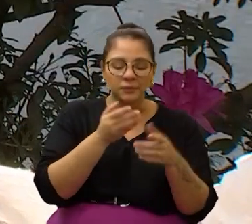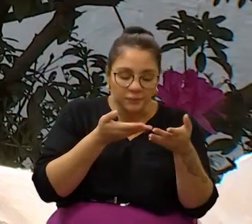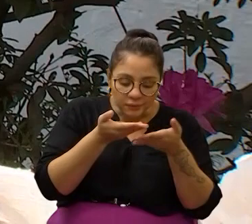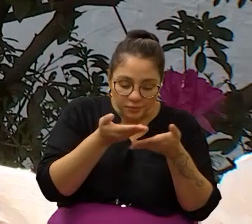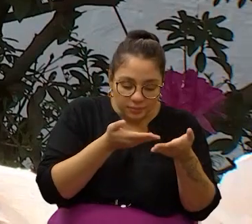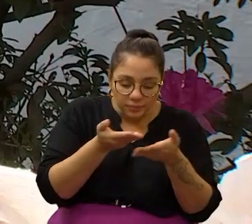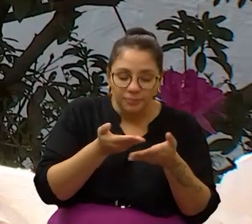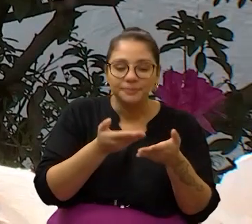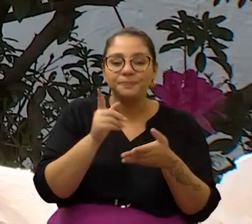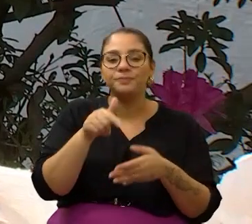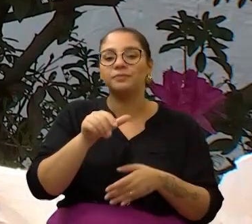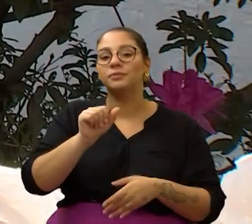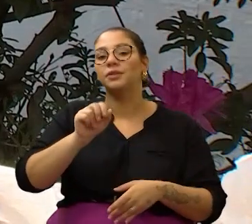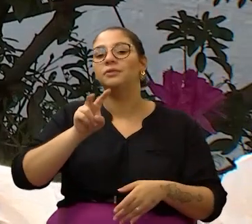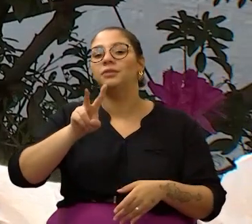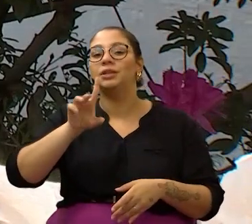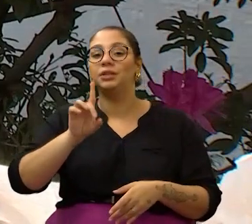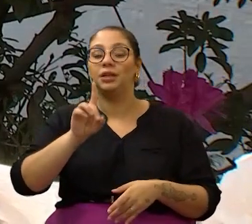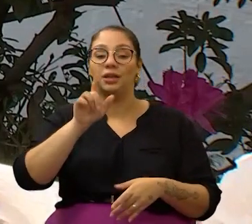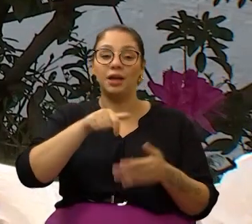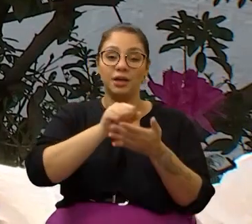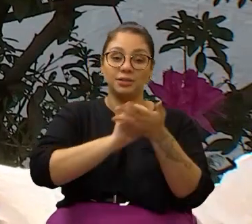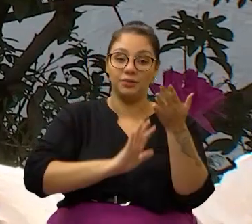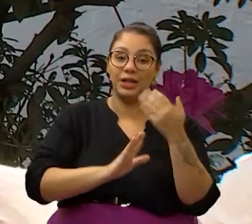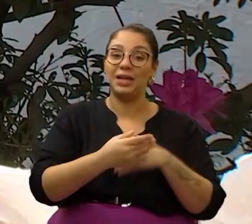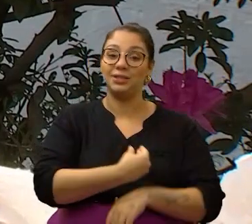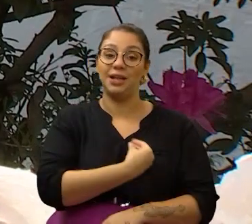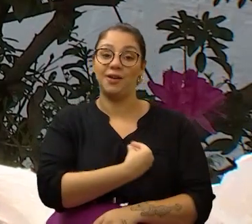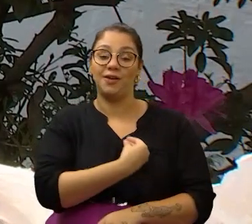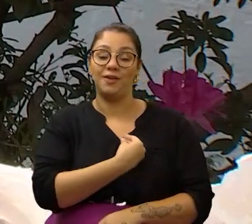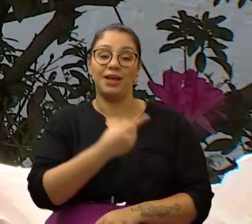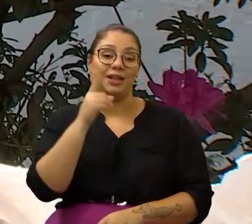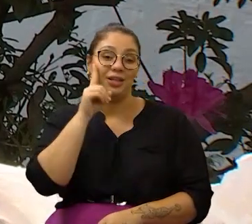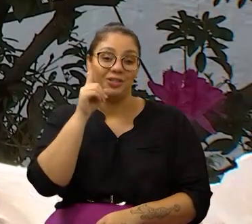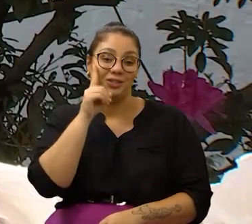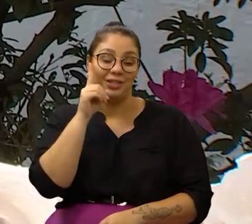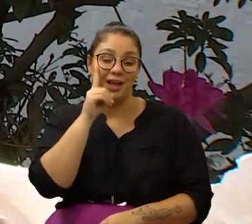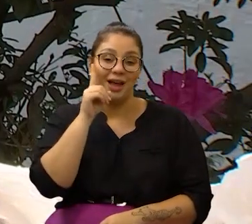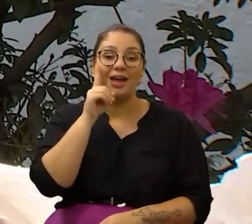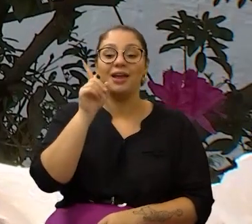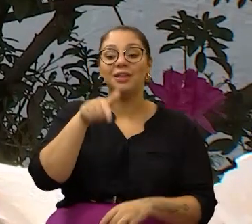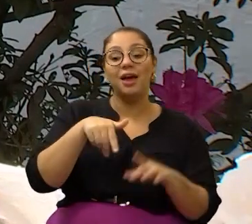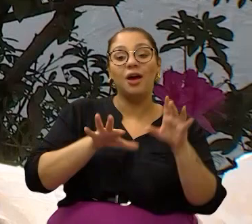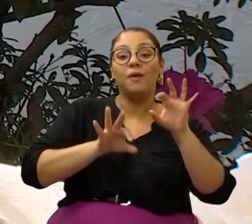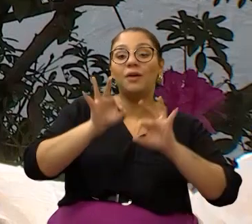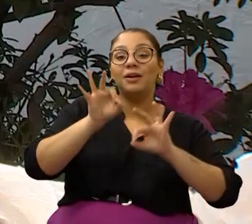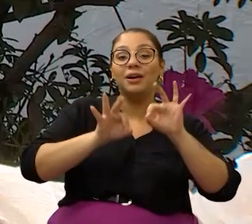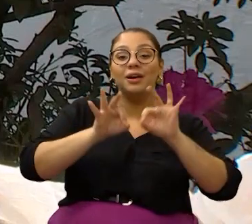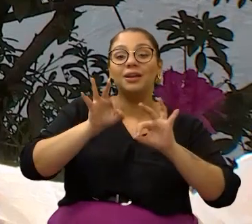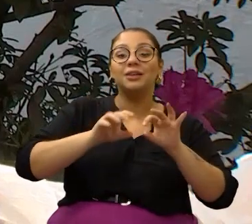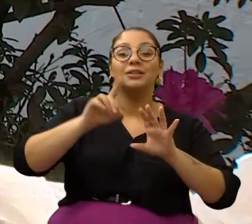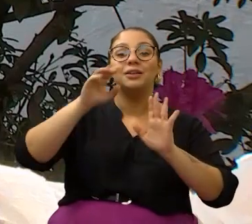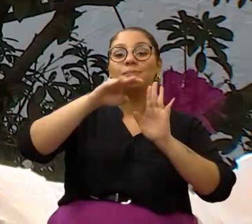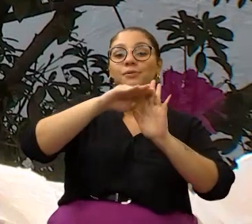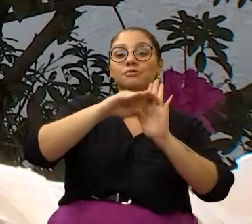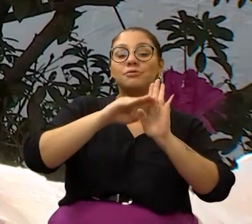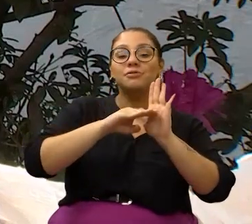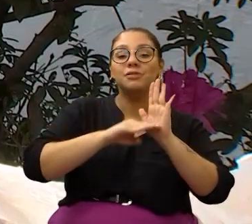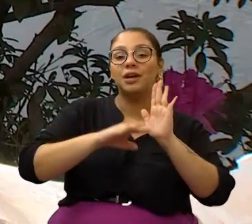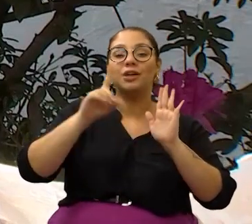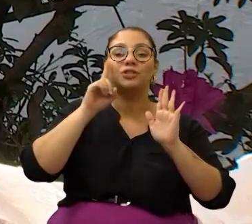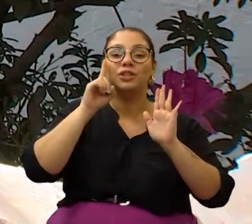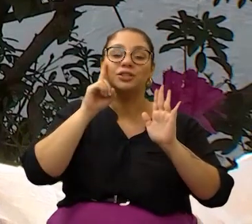que trabalha com AVD, que é a atividade da vida diária, para ensinar o usuário a organização do seu dia a dia,